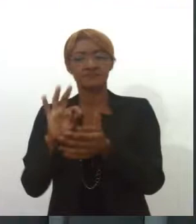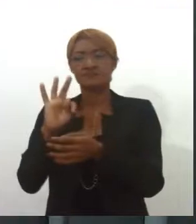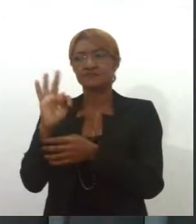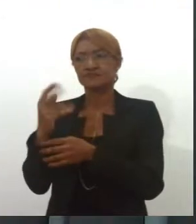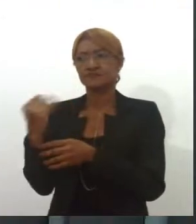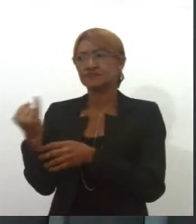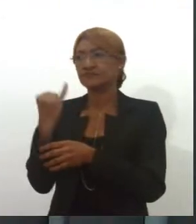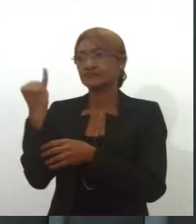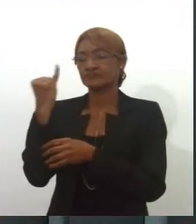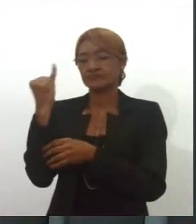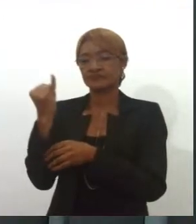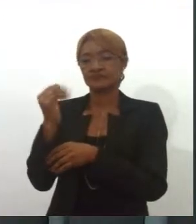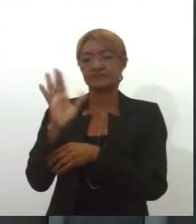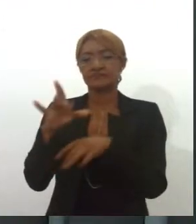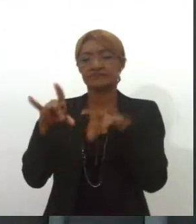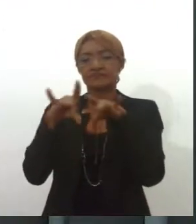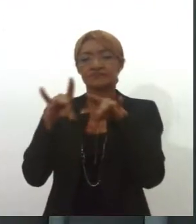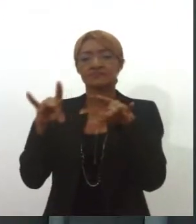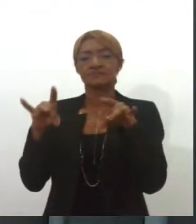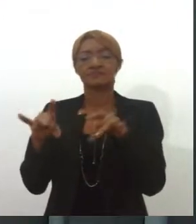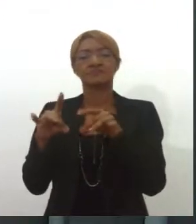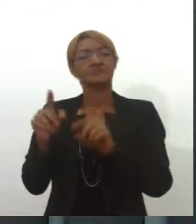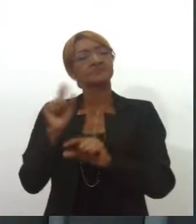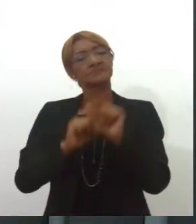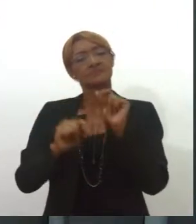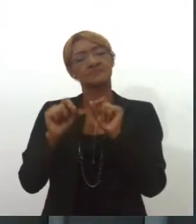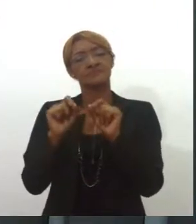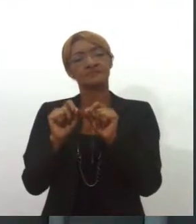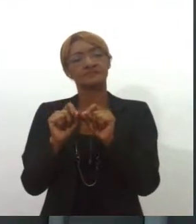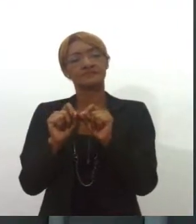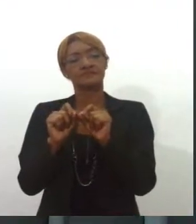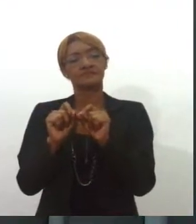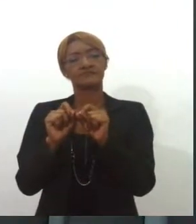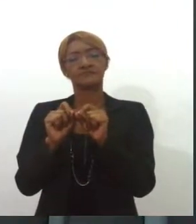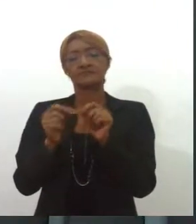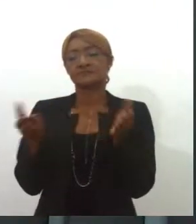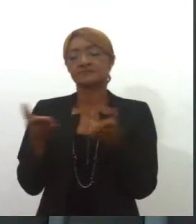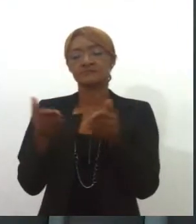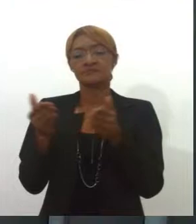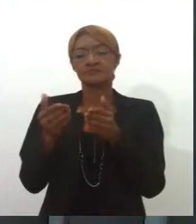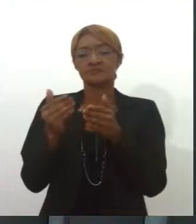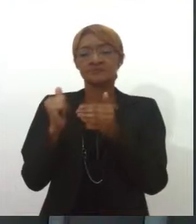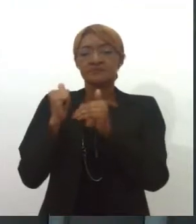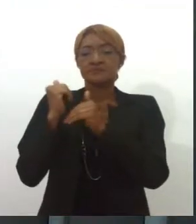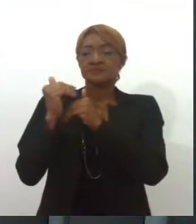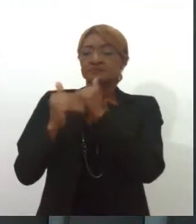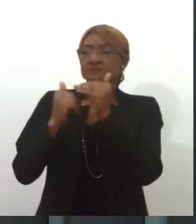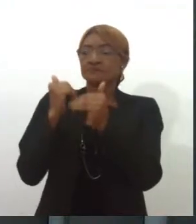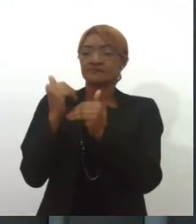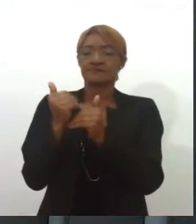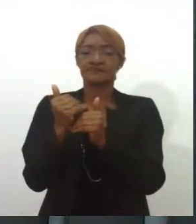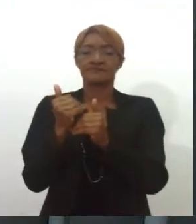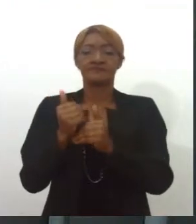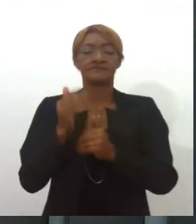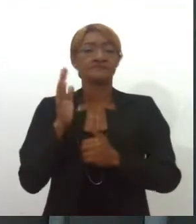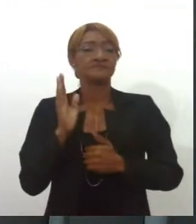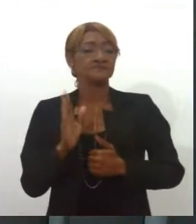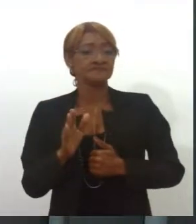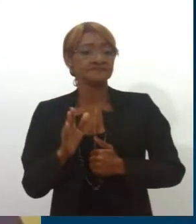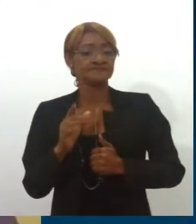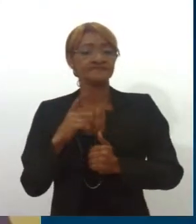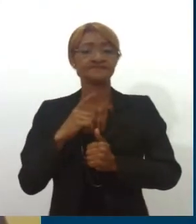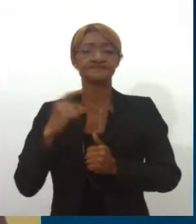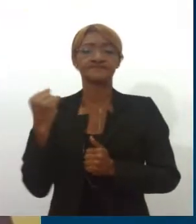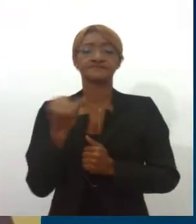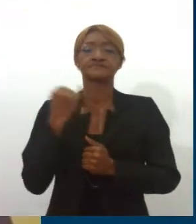cordel, ao contrário do que se imagina, ele tem tido um crescimento que ele vai não somente nas feiras, que é muito